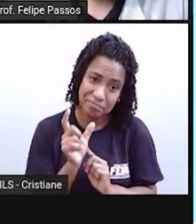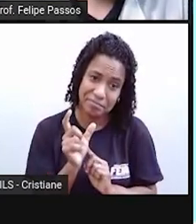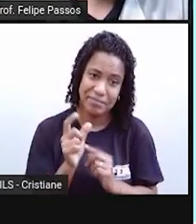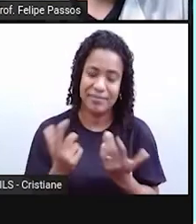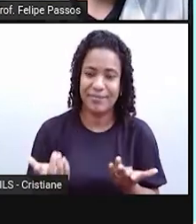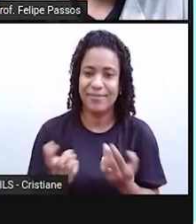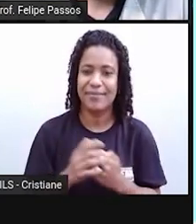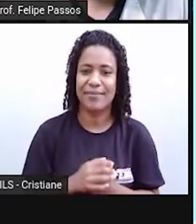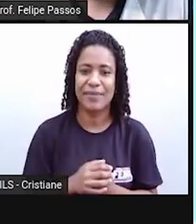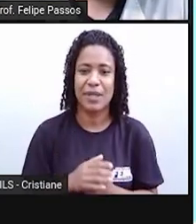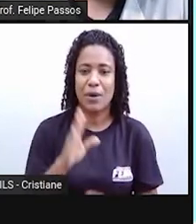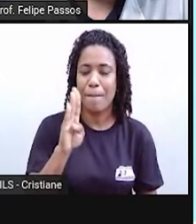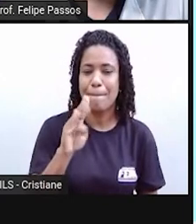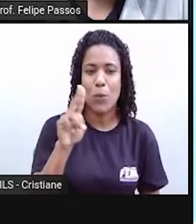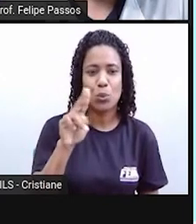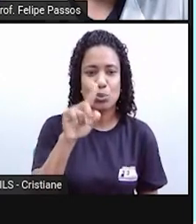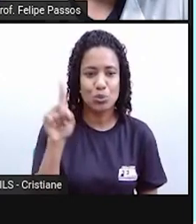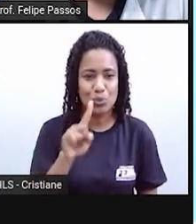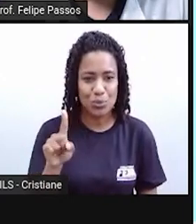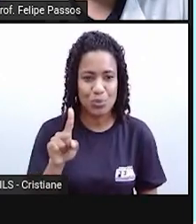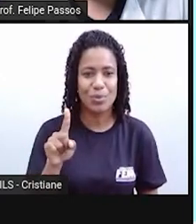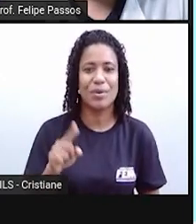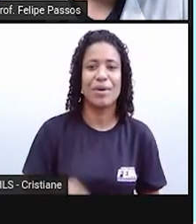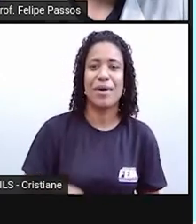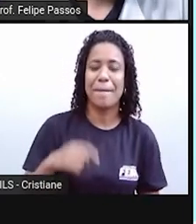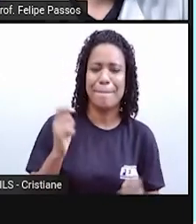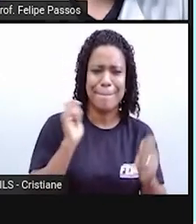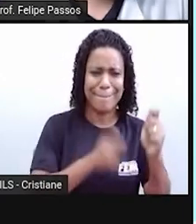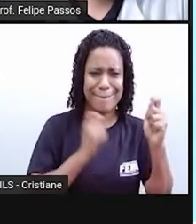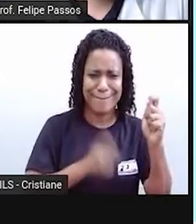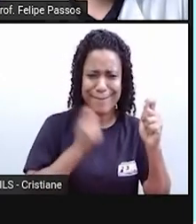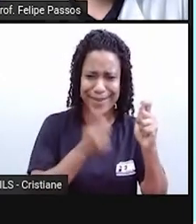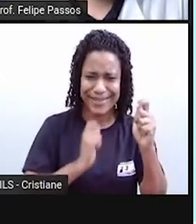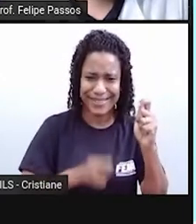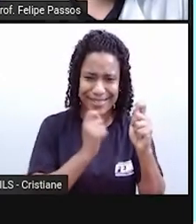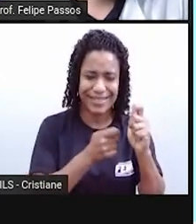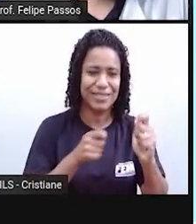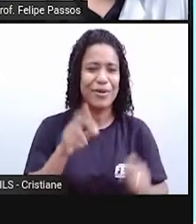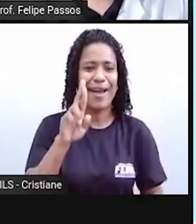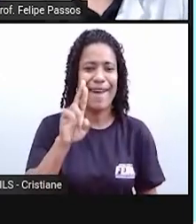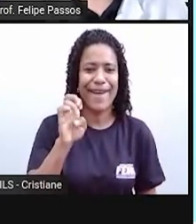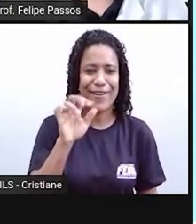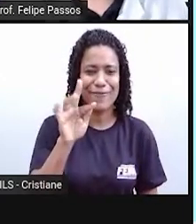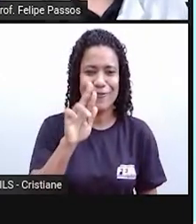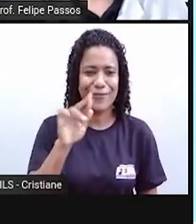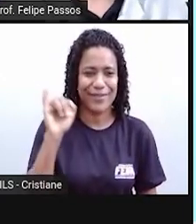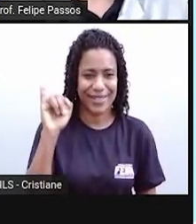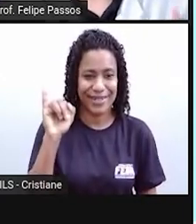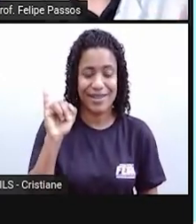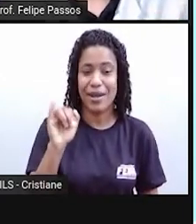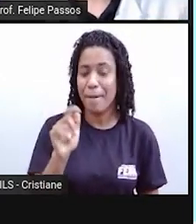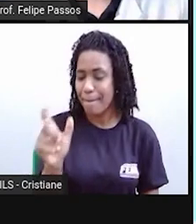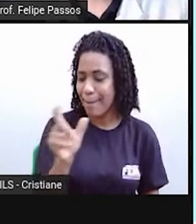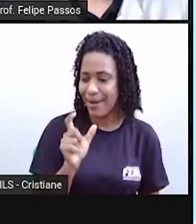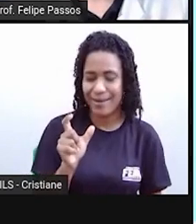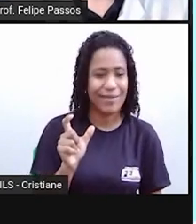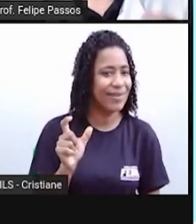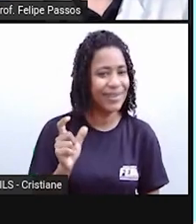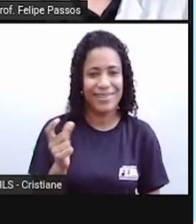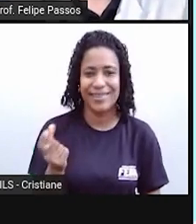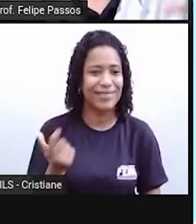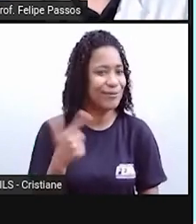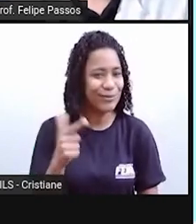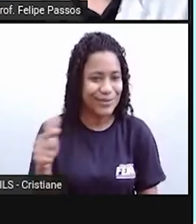Linkado, buzu, panelaço, refri. Todas essas palavras não existiam. Mas a gente criou.